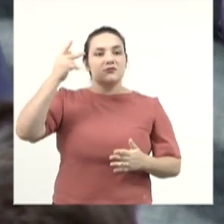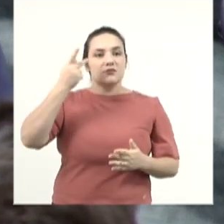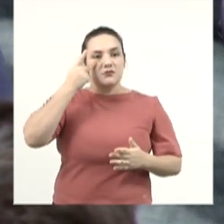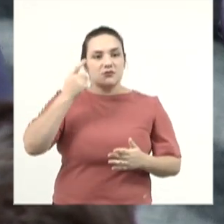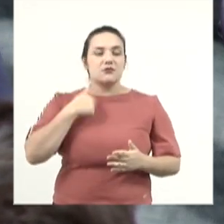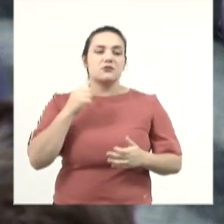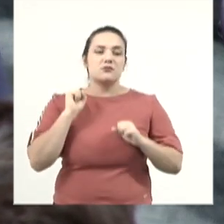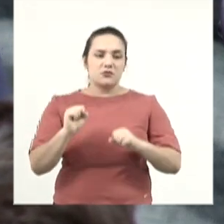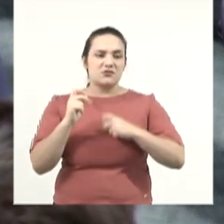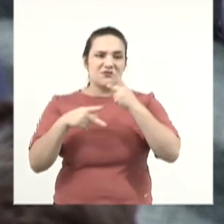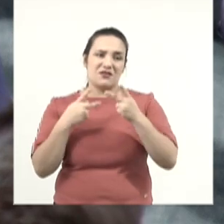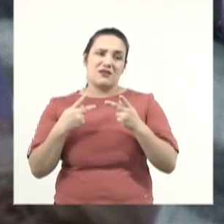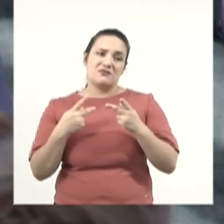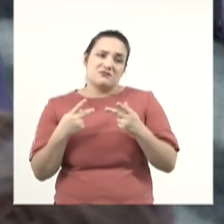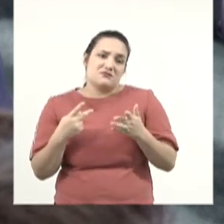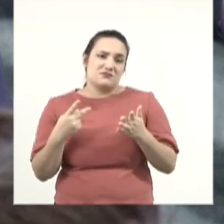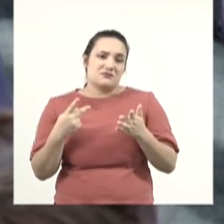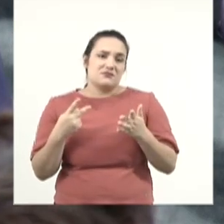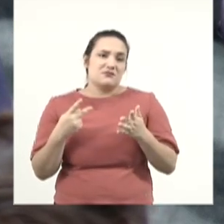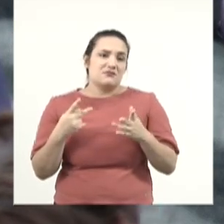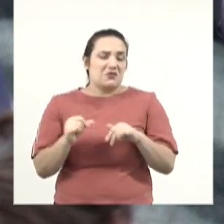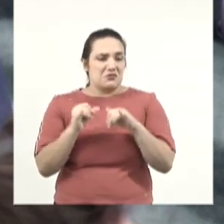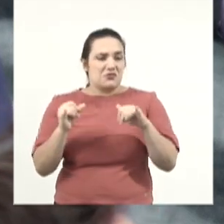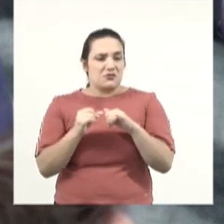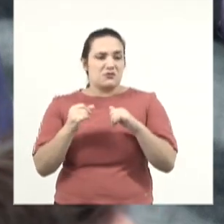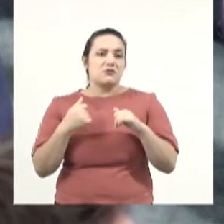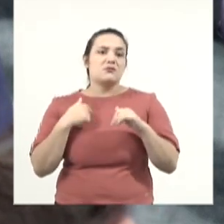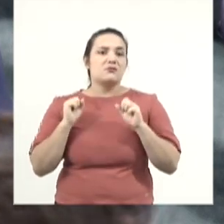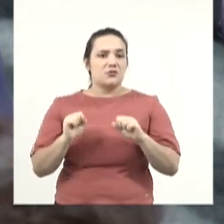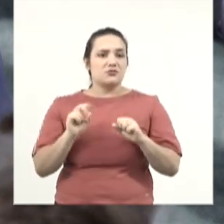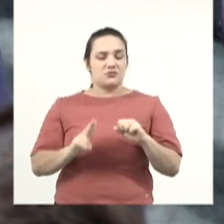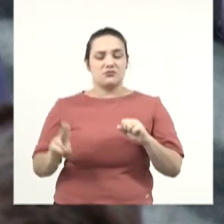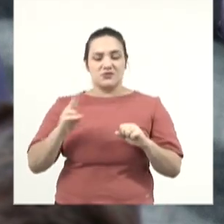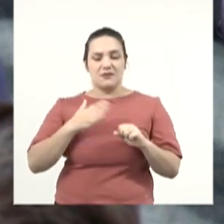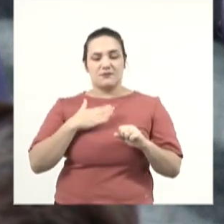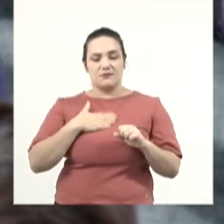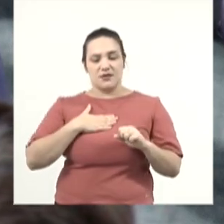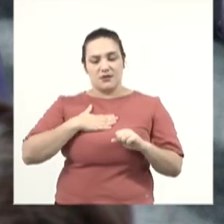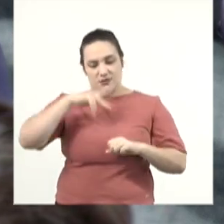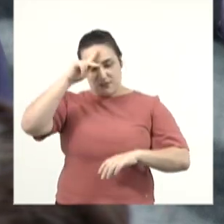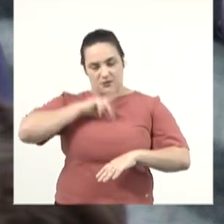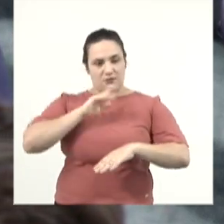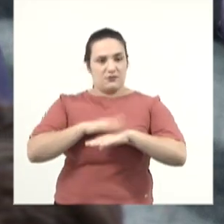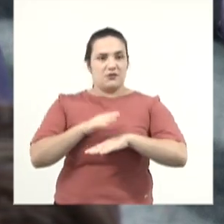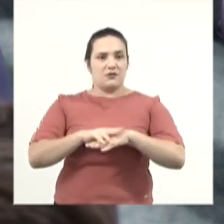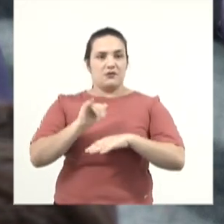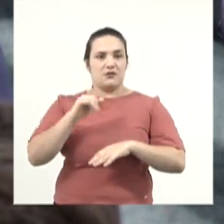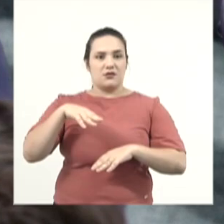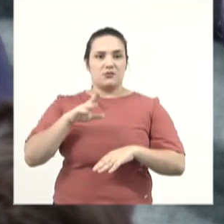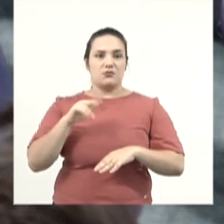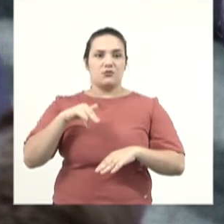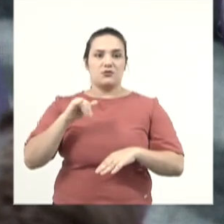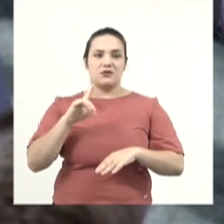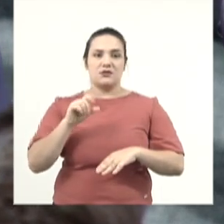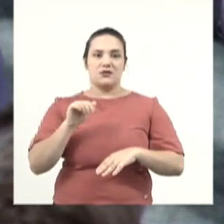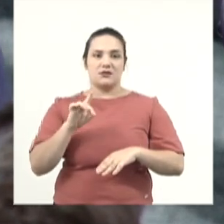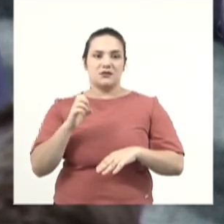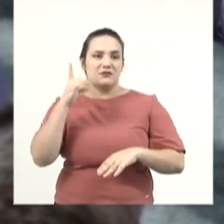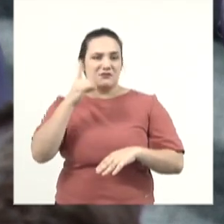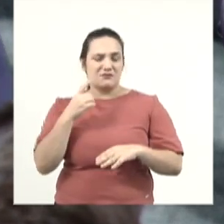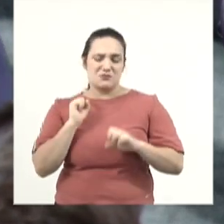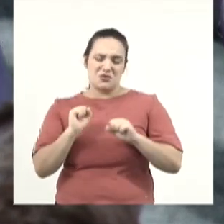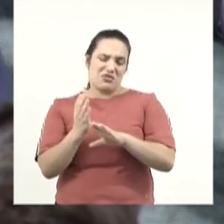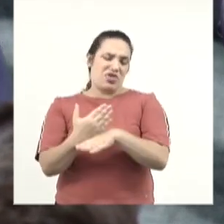e eu posso dizer de forma leviana e usando da condição da imunidade parlamentar, faz acusações de qualquer